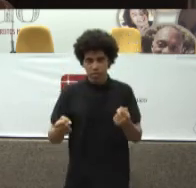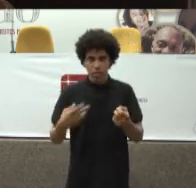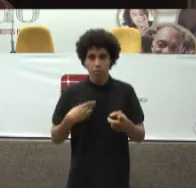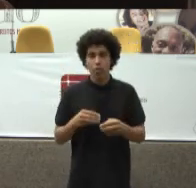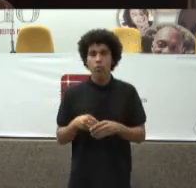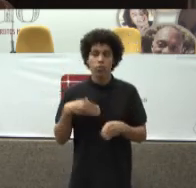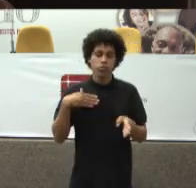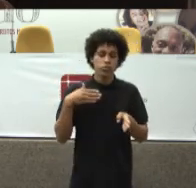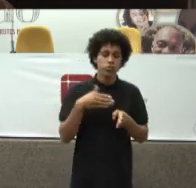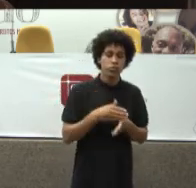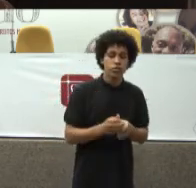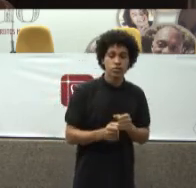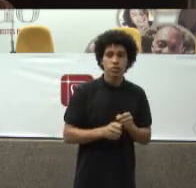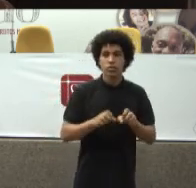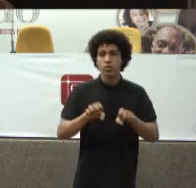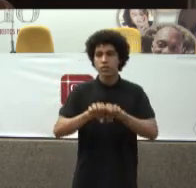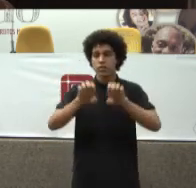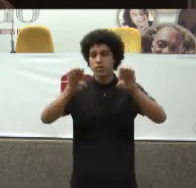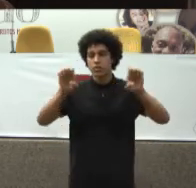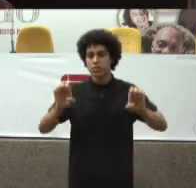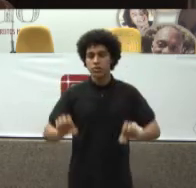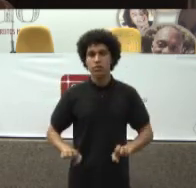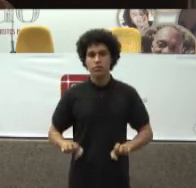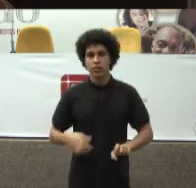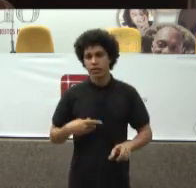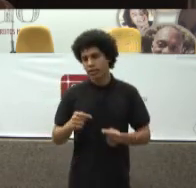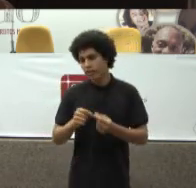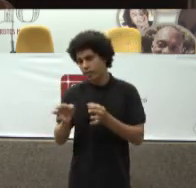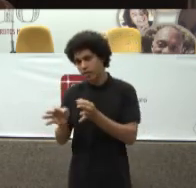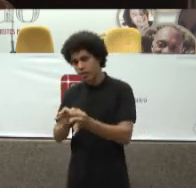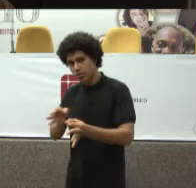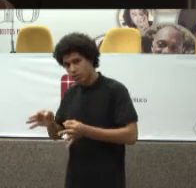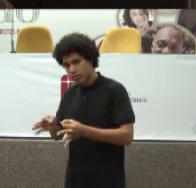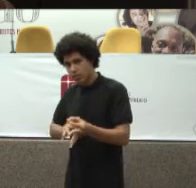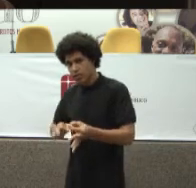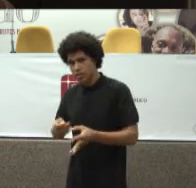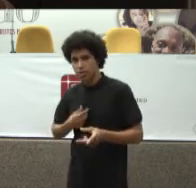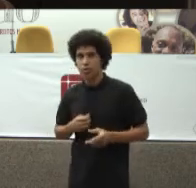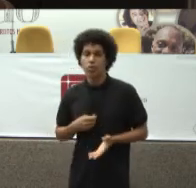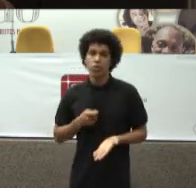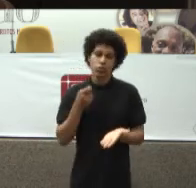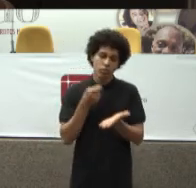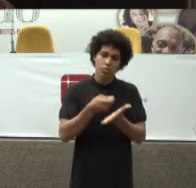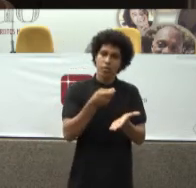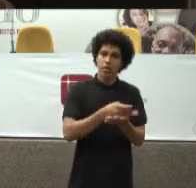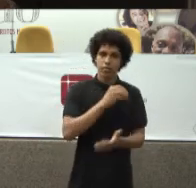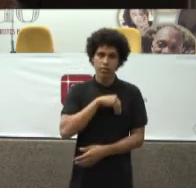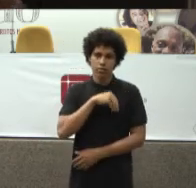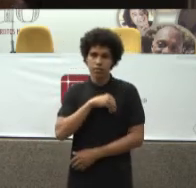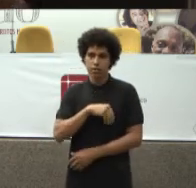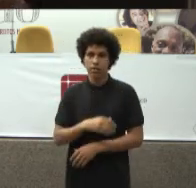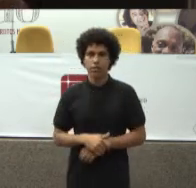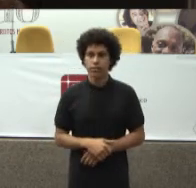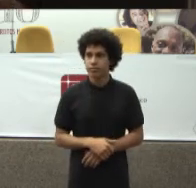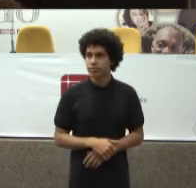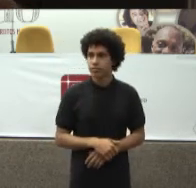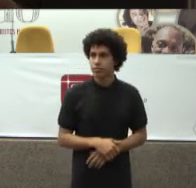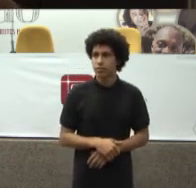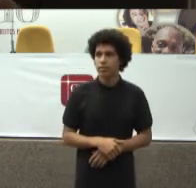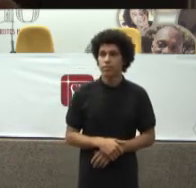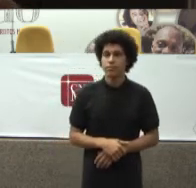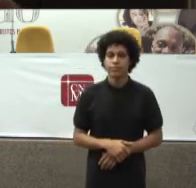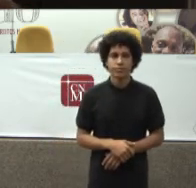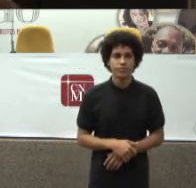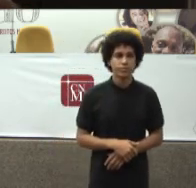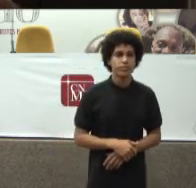Estruturantes Que fazem A organização Do seu Financiamento Não é Pode passar Por favor Aqui